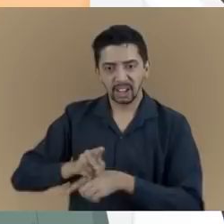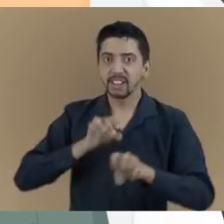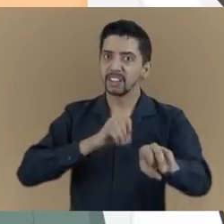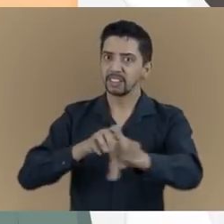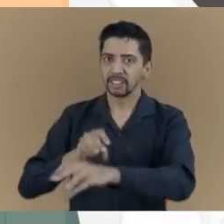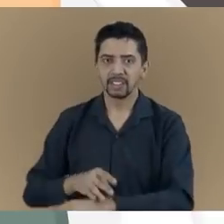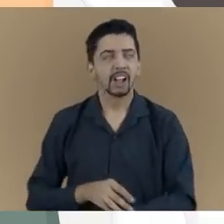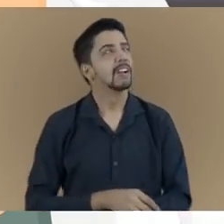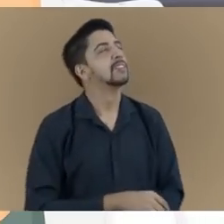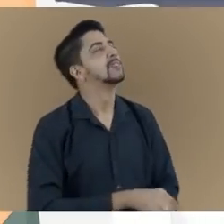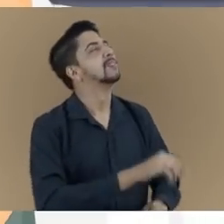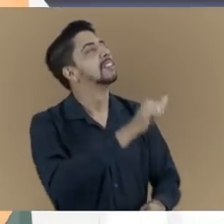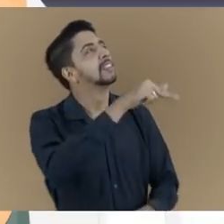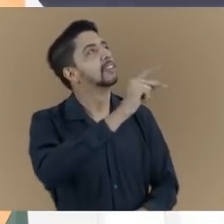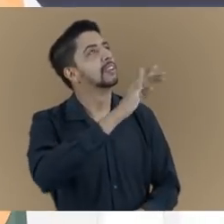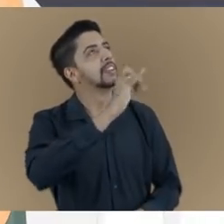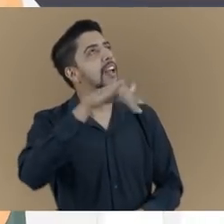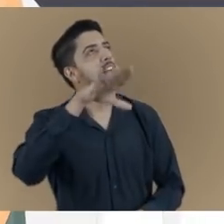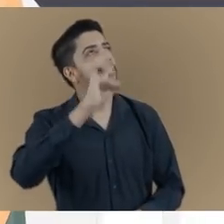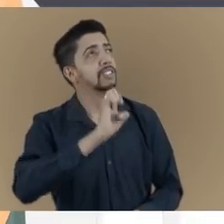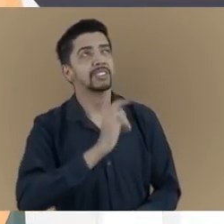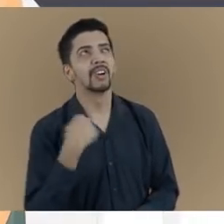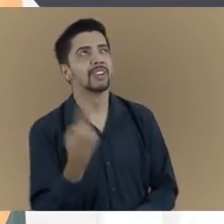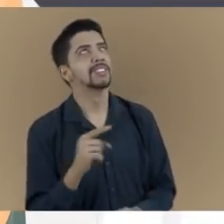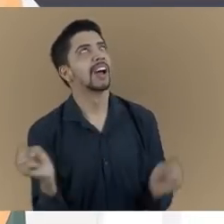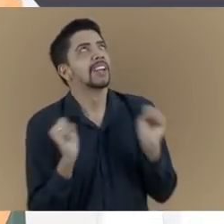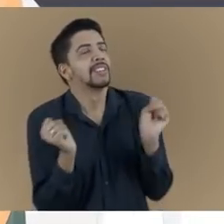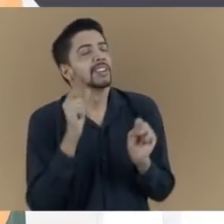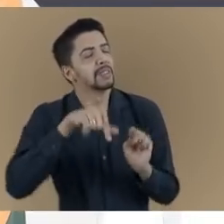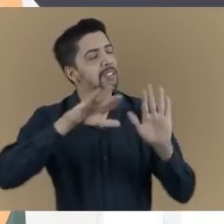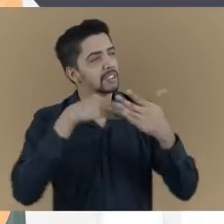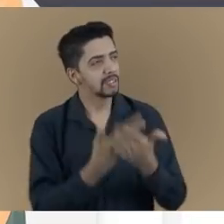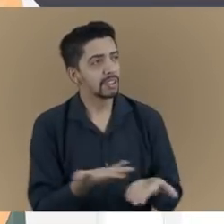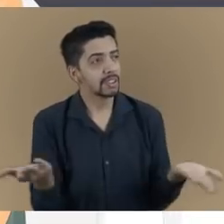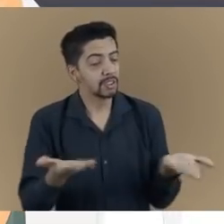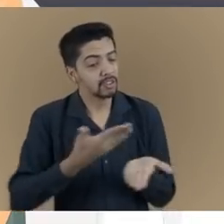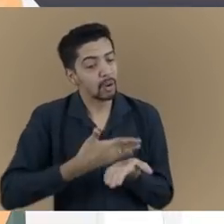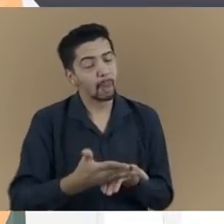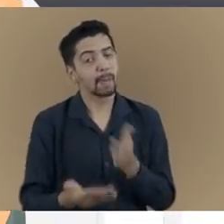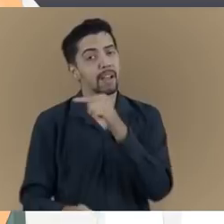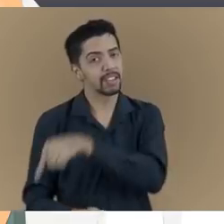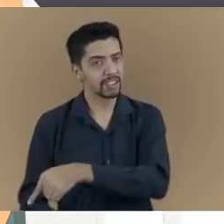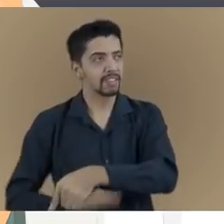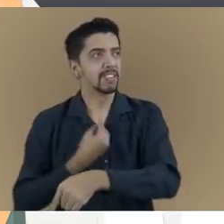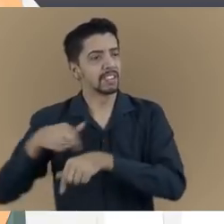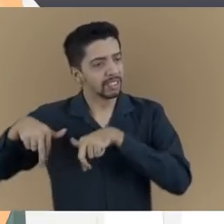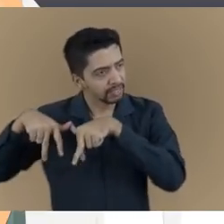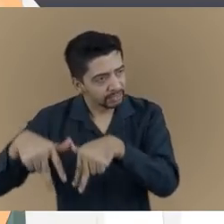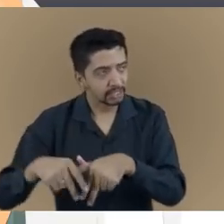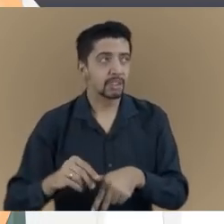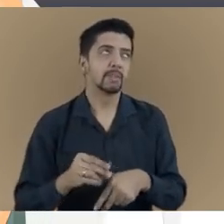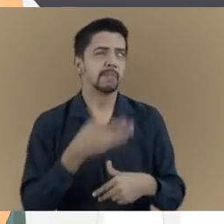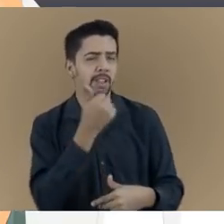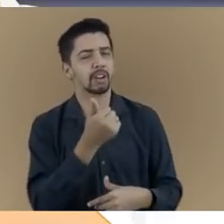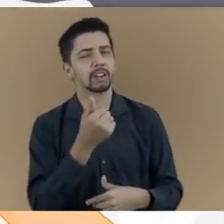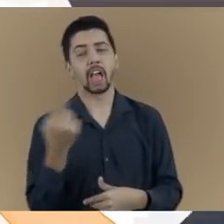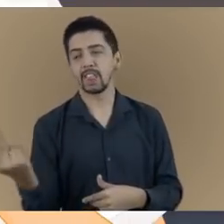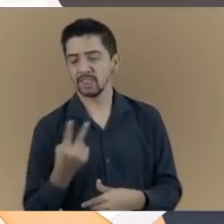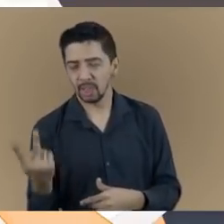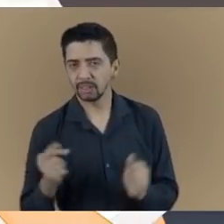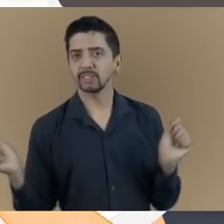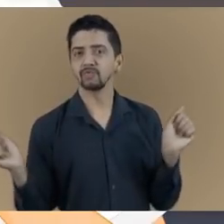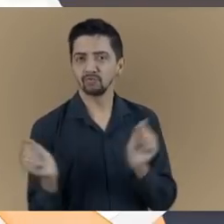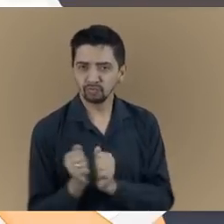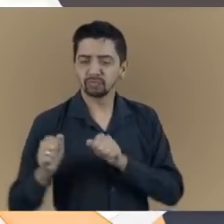-las. Dona Antoinette, nós adoramos a escola. E hoje começa a caminhada da Soraia. Ou melhor, a